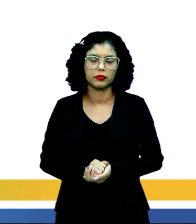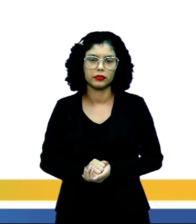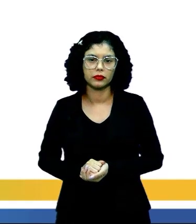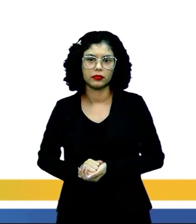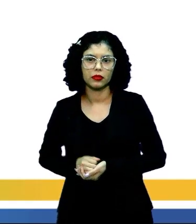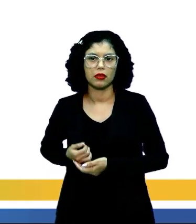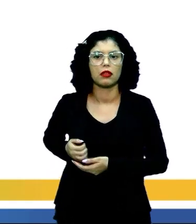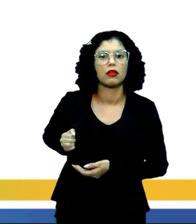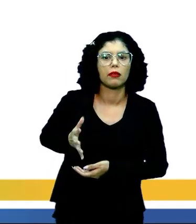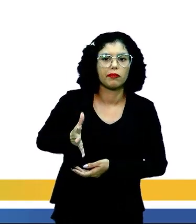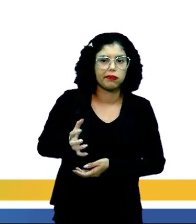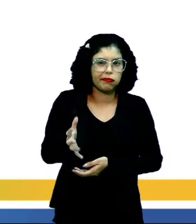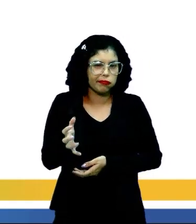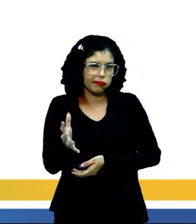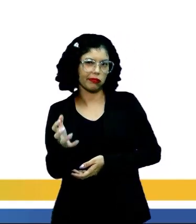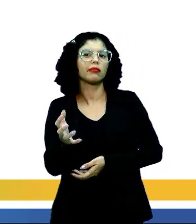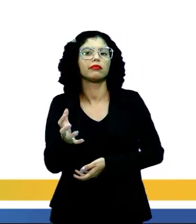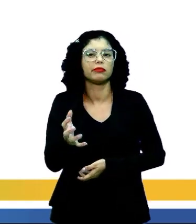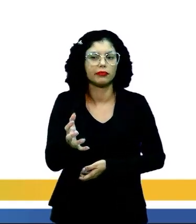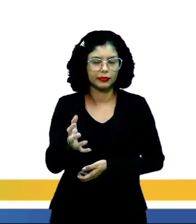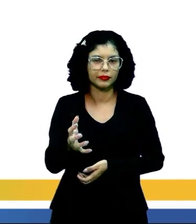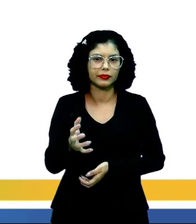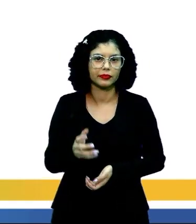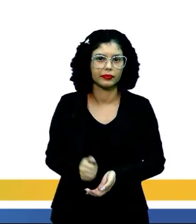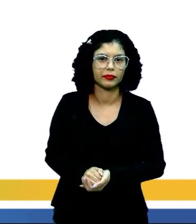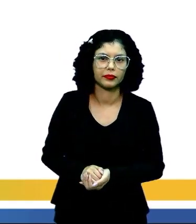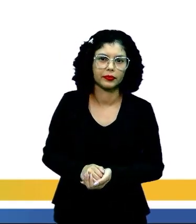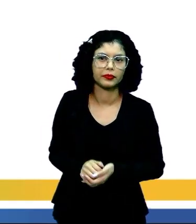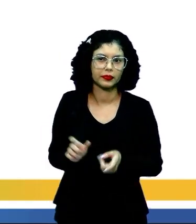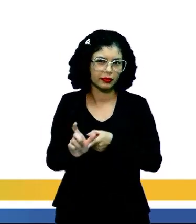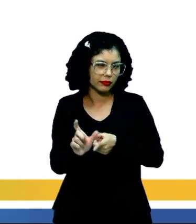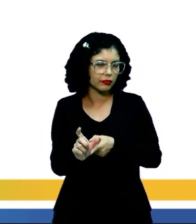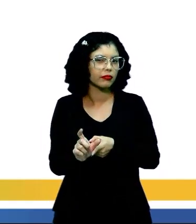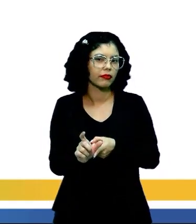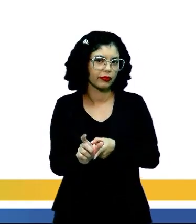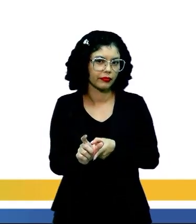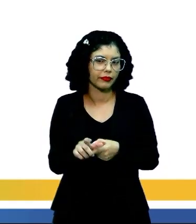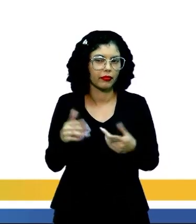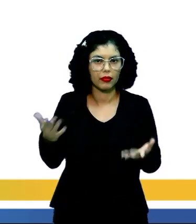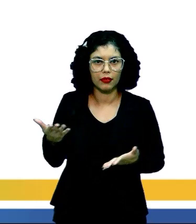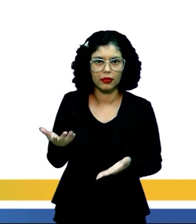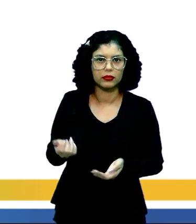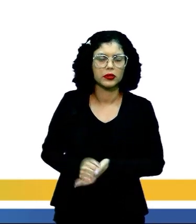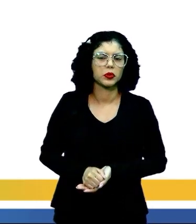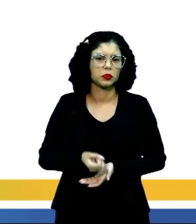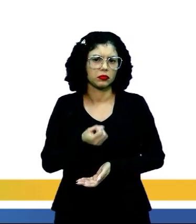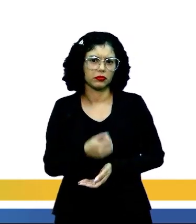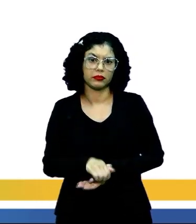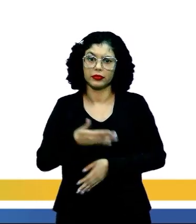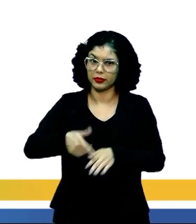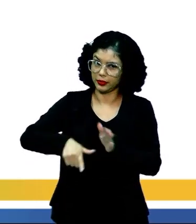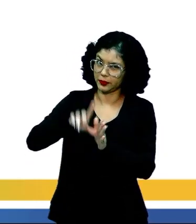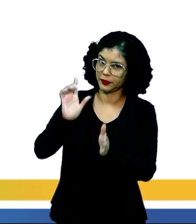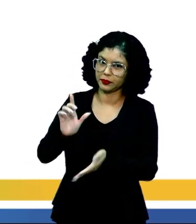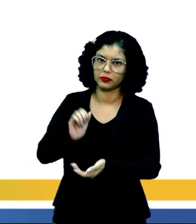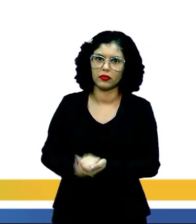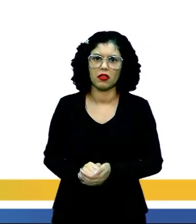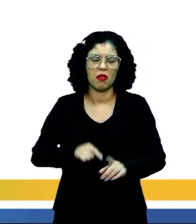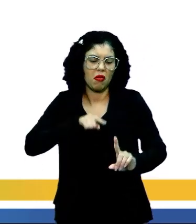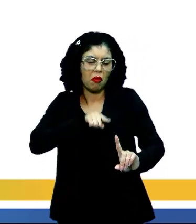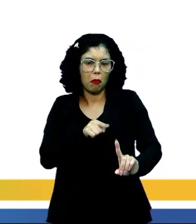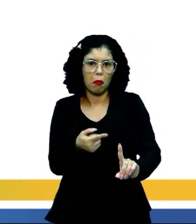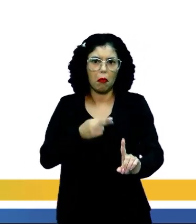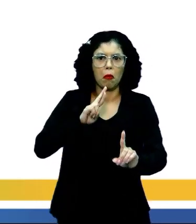estrofe. Já o verme, olha aí, palavrinha, bem incomum para a época, né? Este